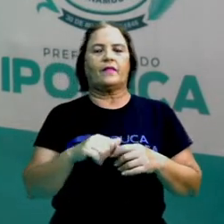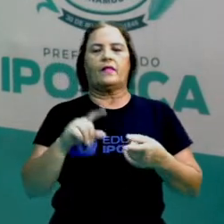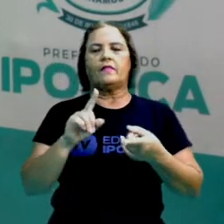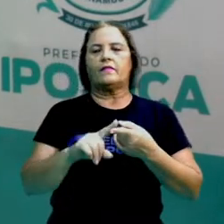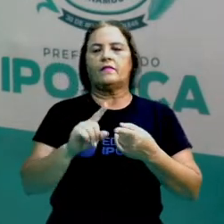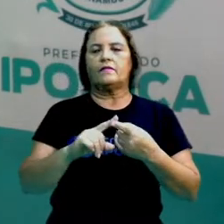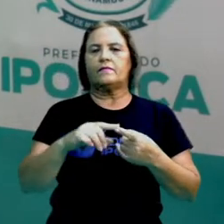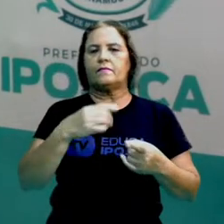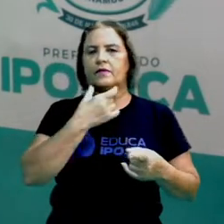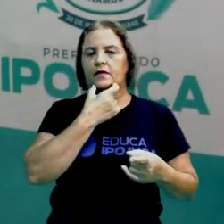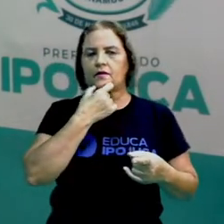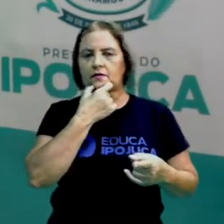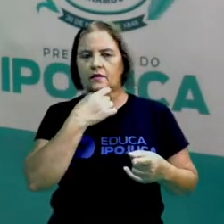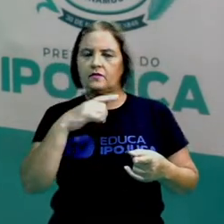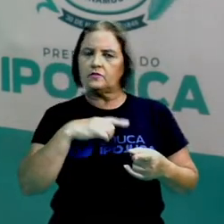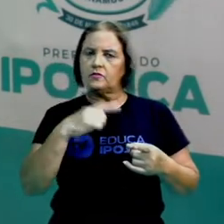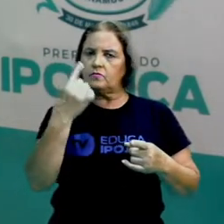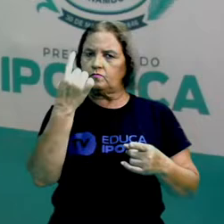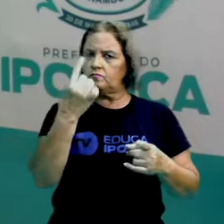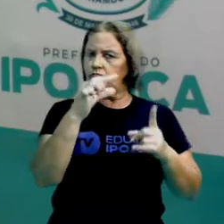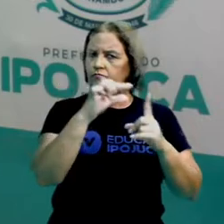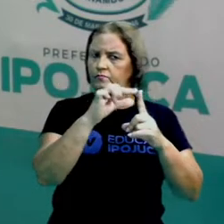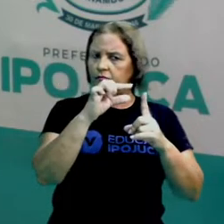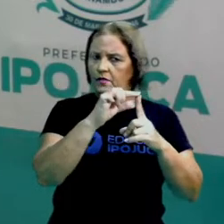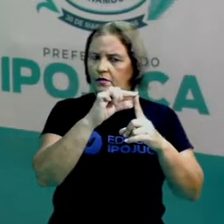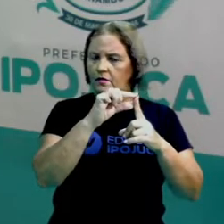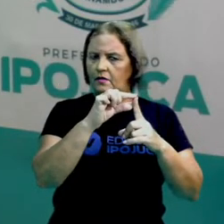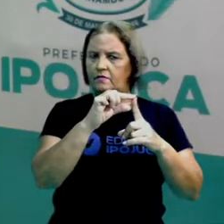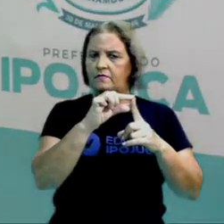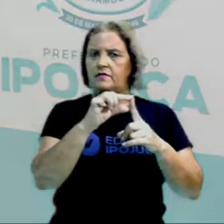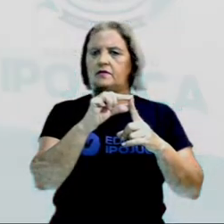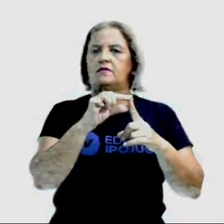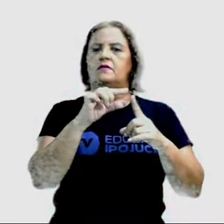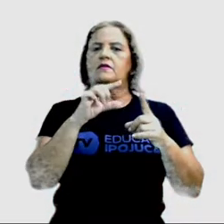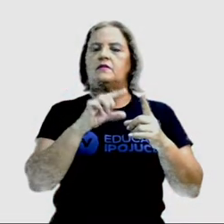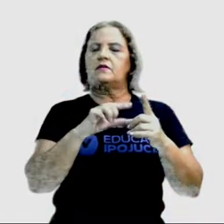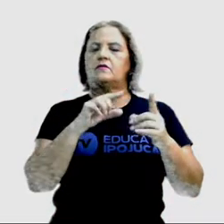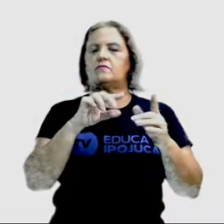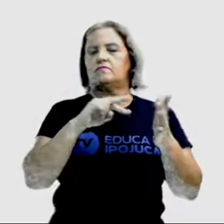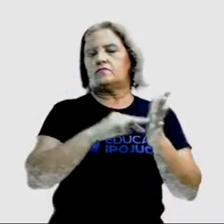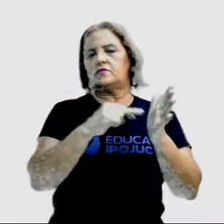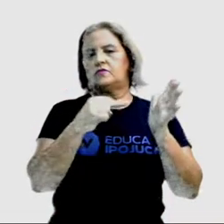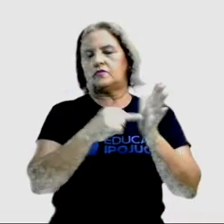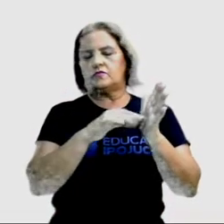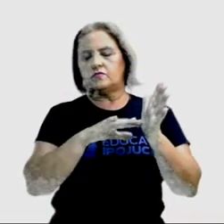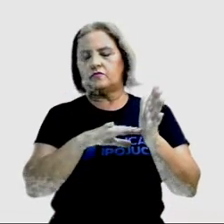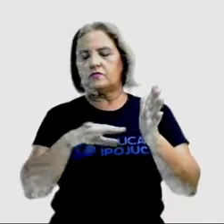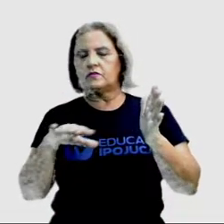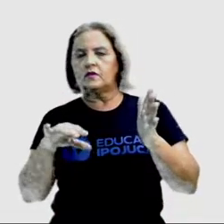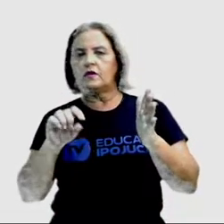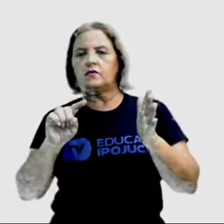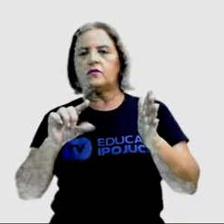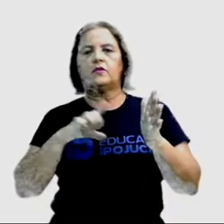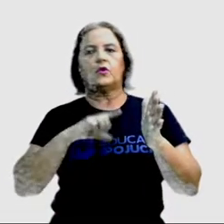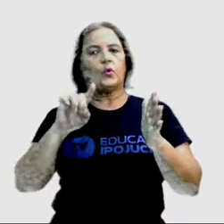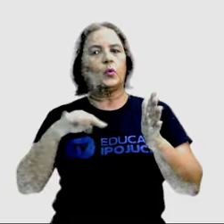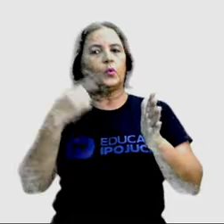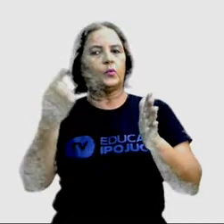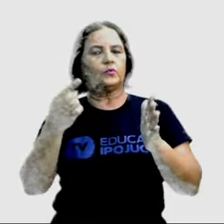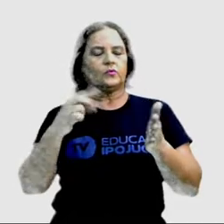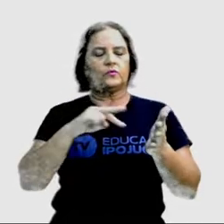palavra que tem um significado primitivo, e essa mesma palavra, ela pode ter vários outros significados,